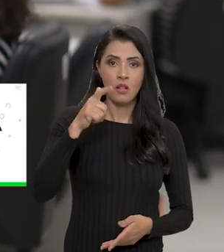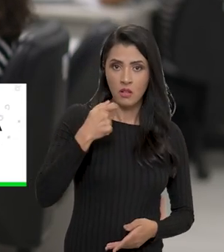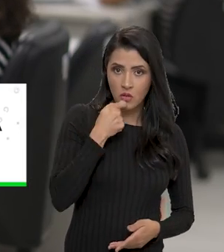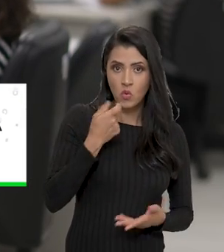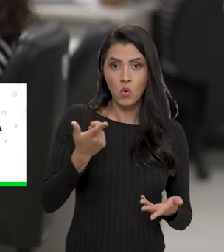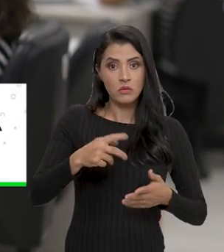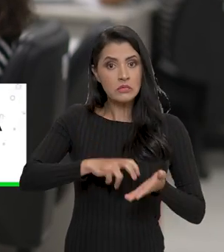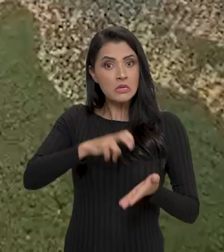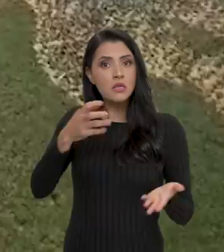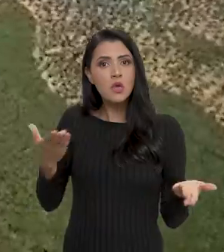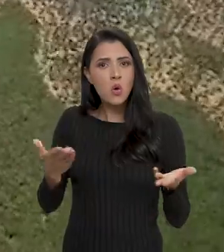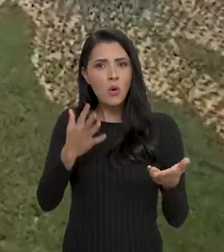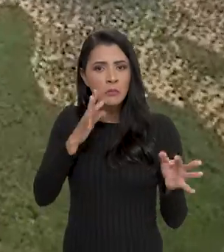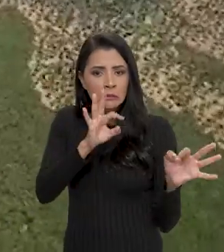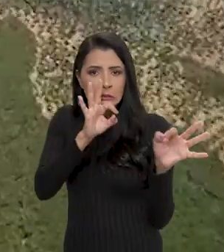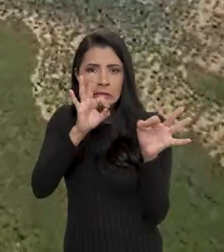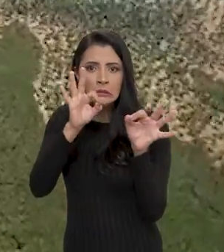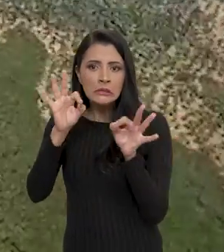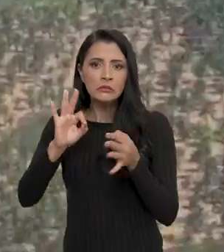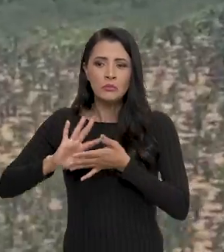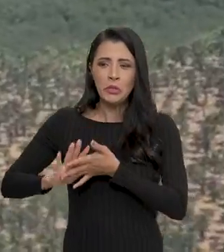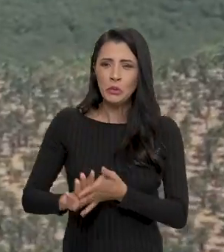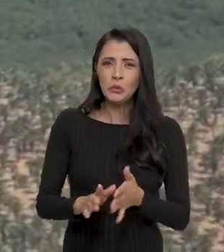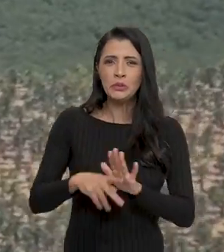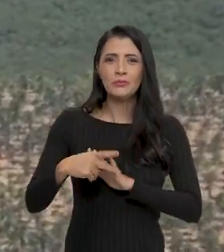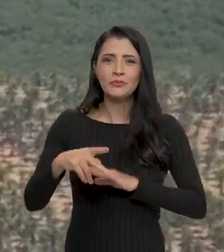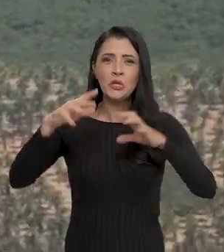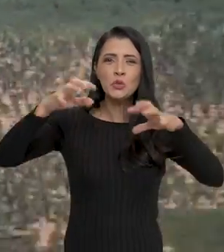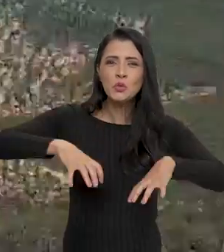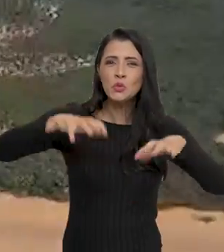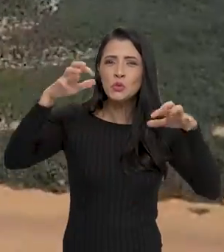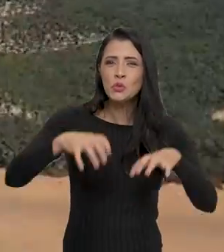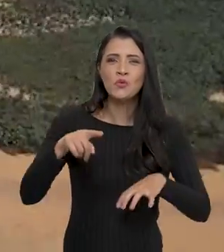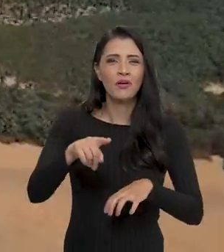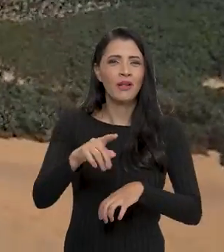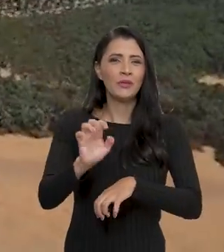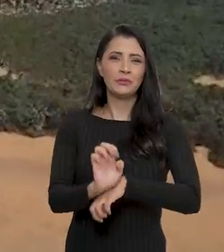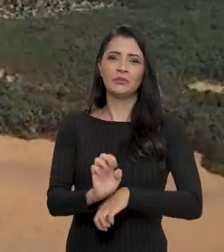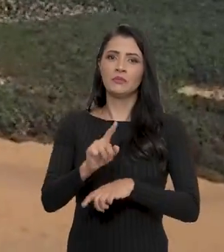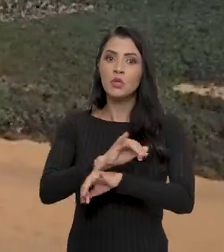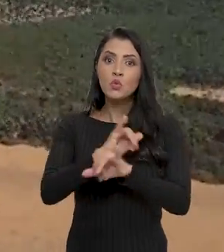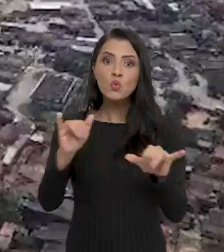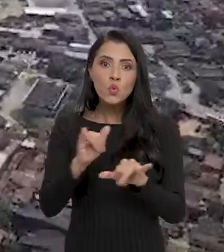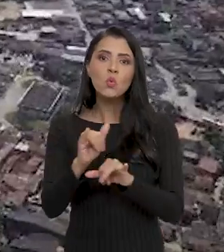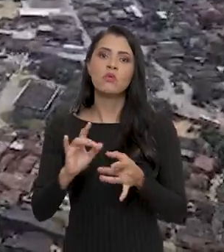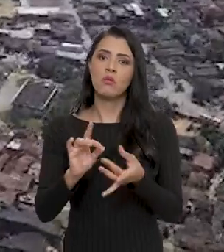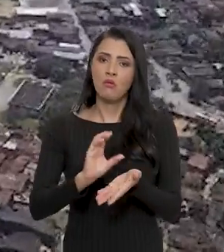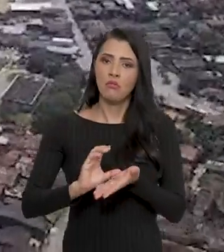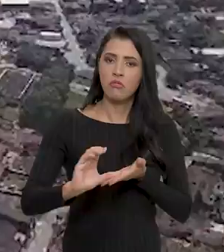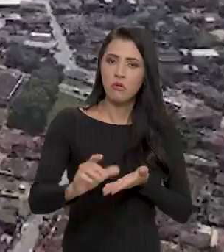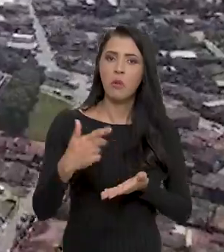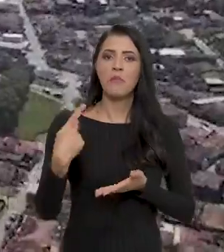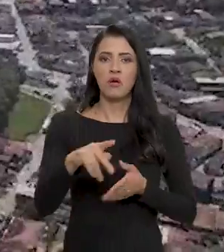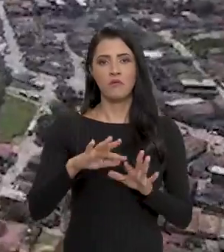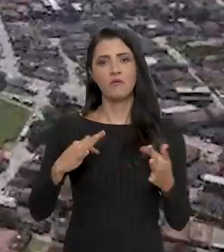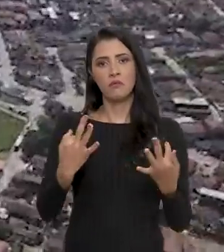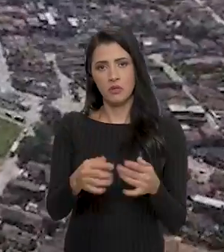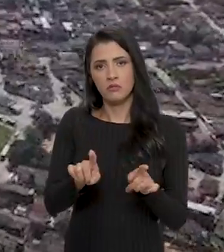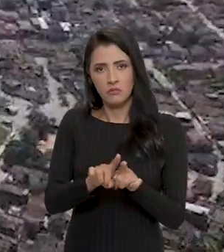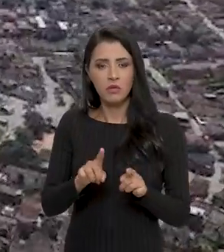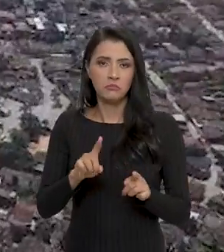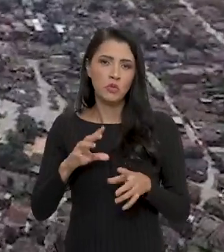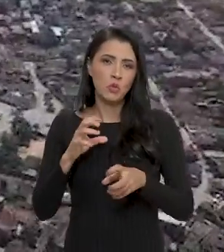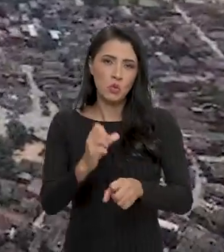Alagoas essa manhã para ver os danos das fortes chuvas que caem sobre o Estado e anunciar a liberação de recursos para as